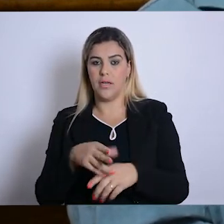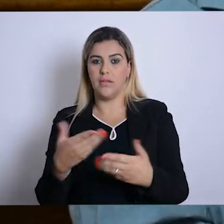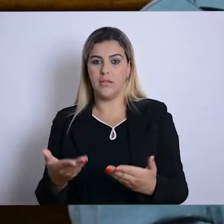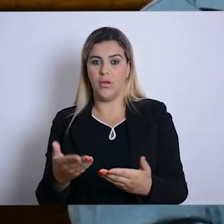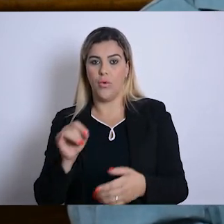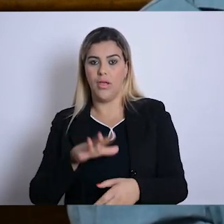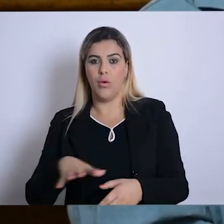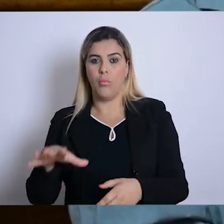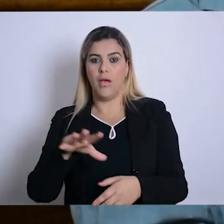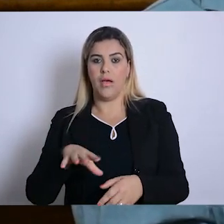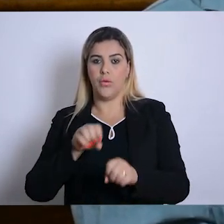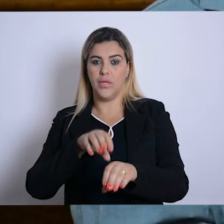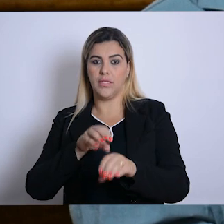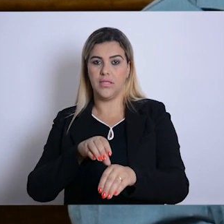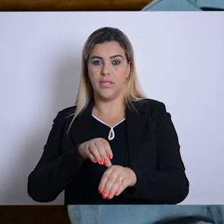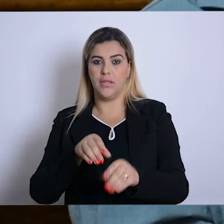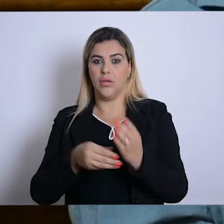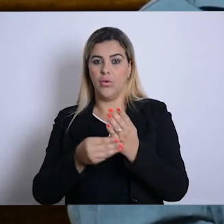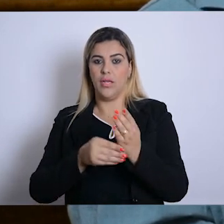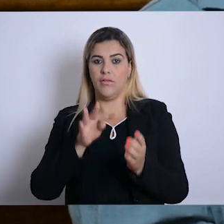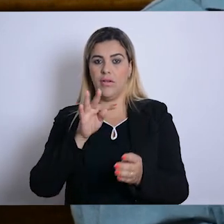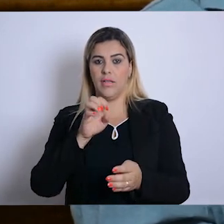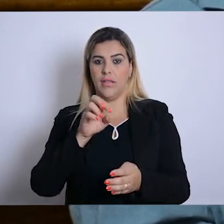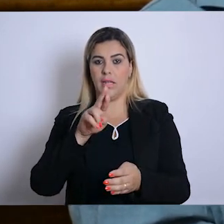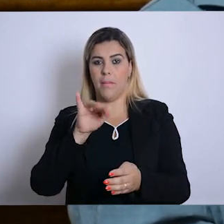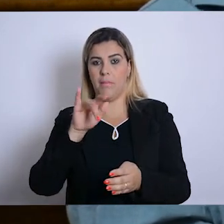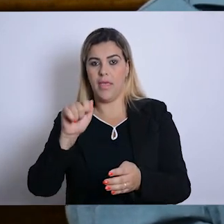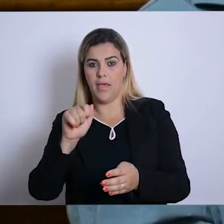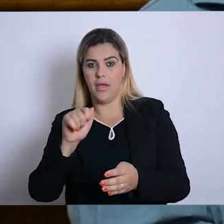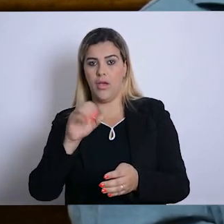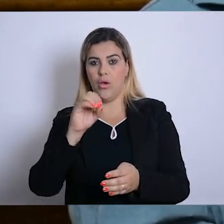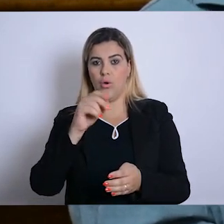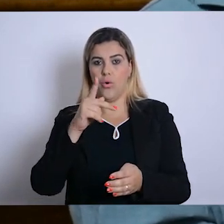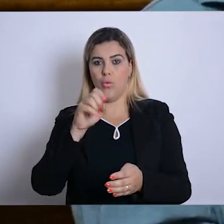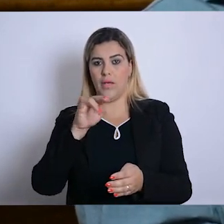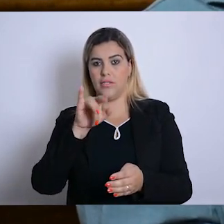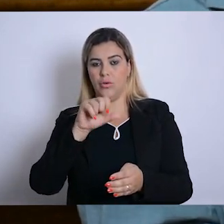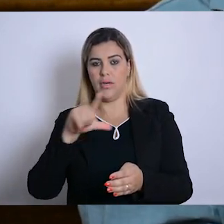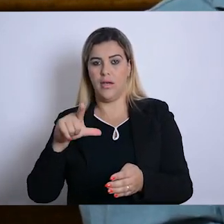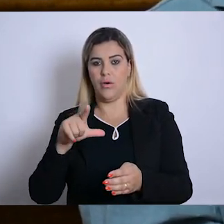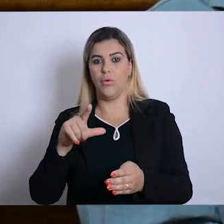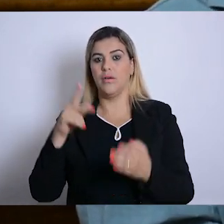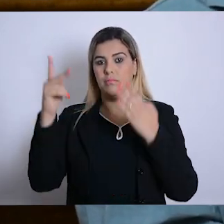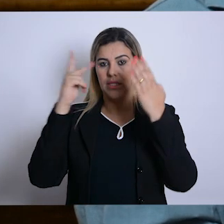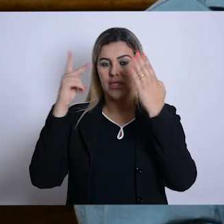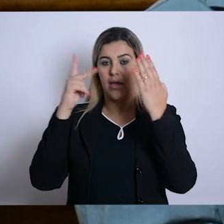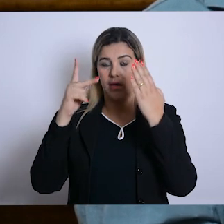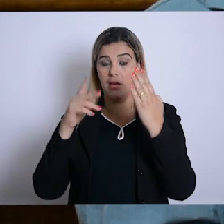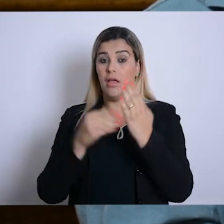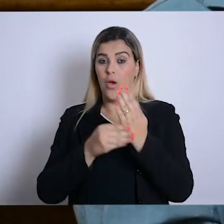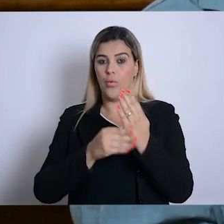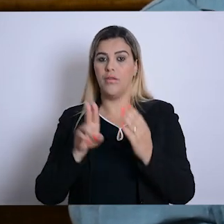Este livro se chama Terapia Ocupacional Psiquiátrica. Até hoje é um livro muito atual, muito